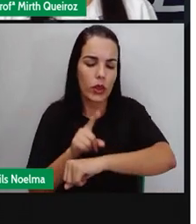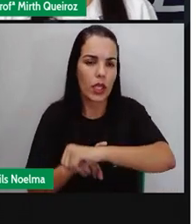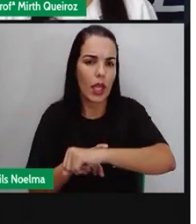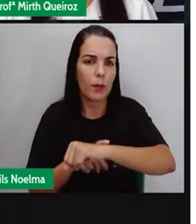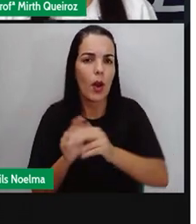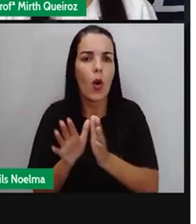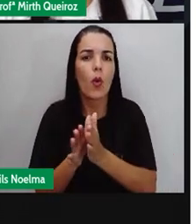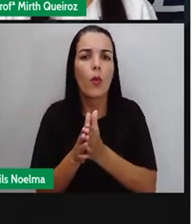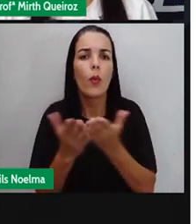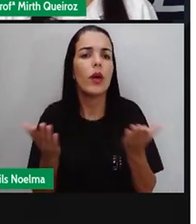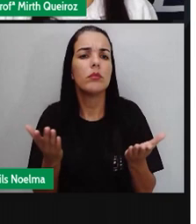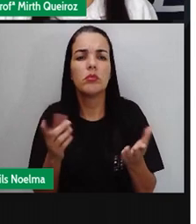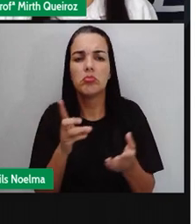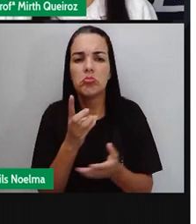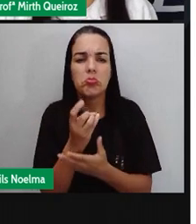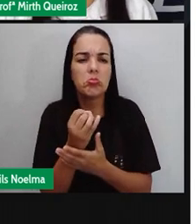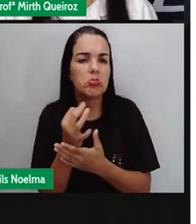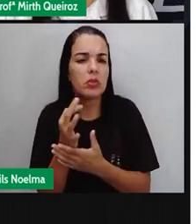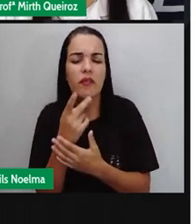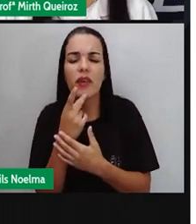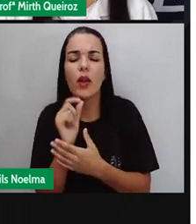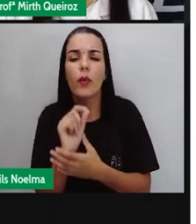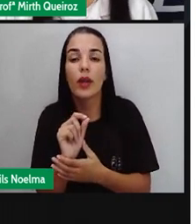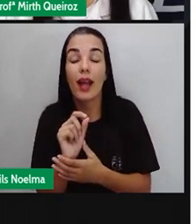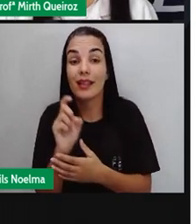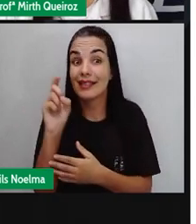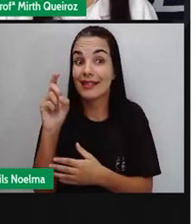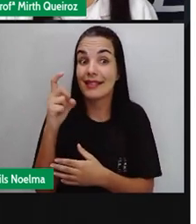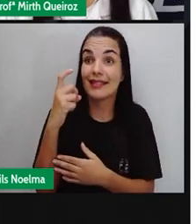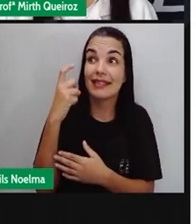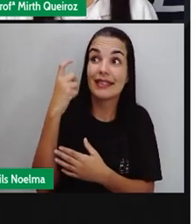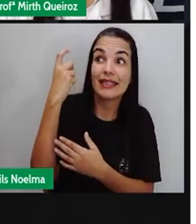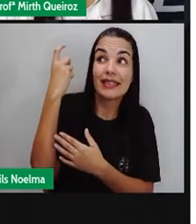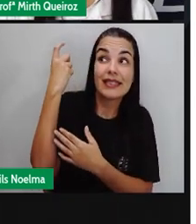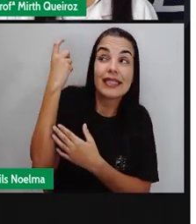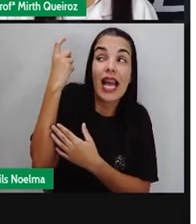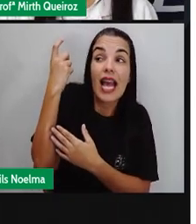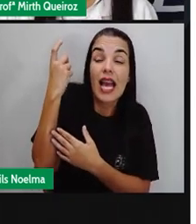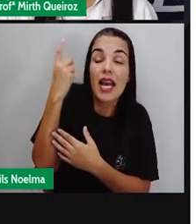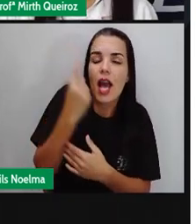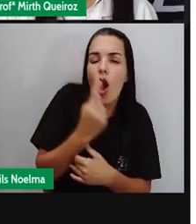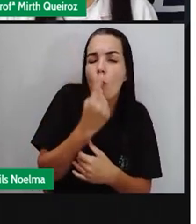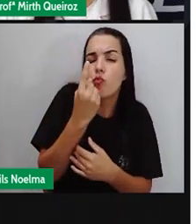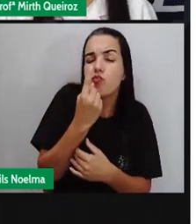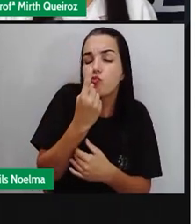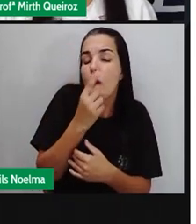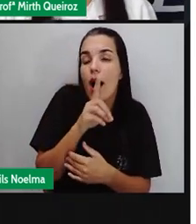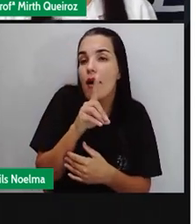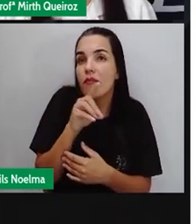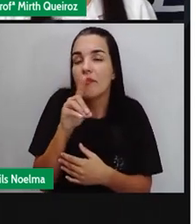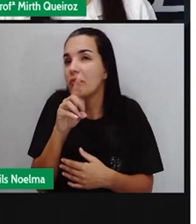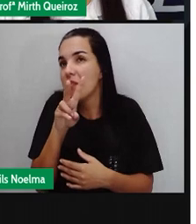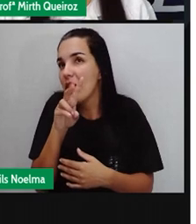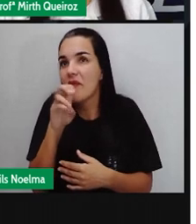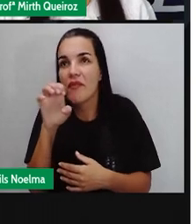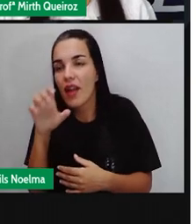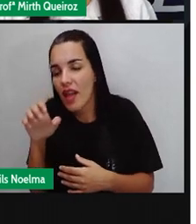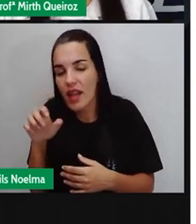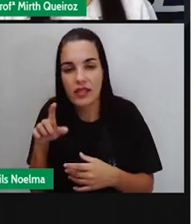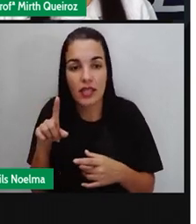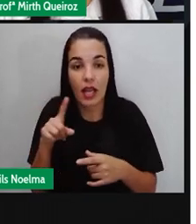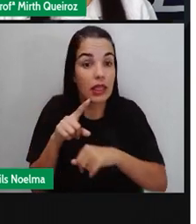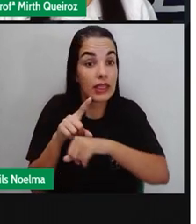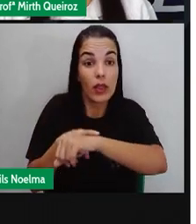o fato da história, né? Na história, logo no início, ela diz Era uma vez Então nós temos aí um tempo